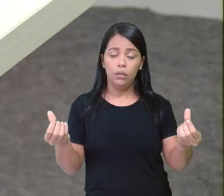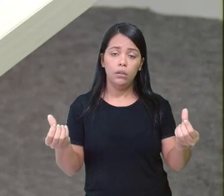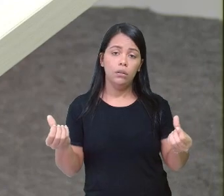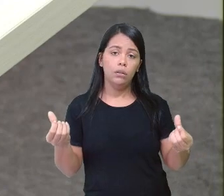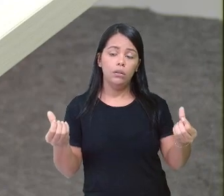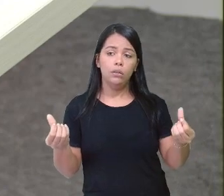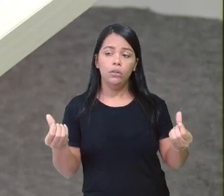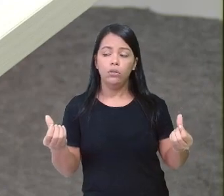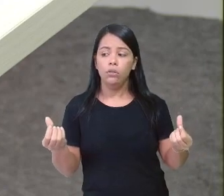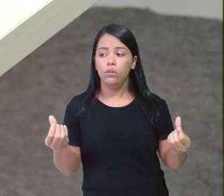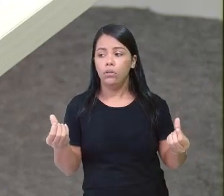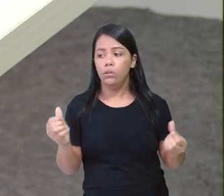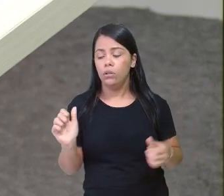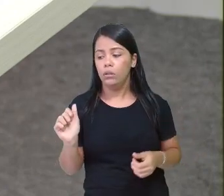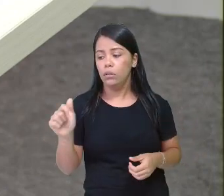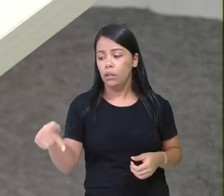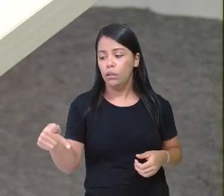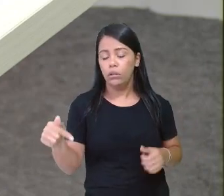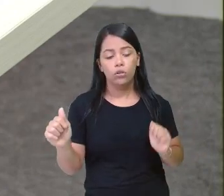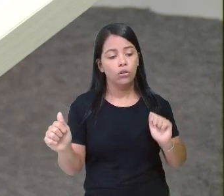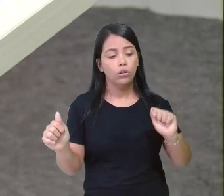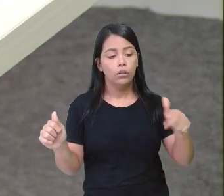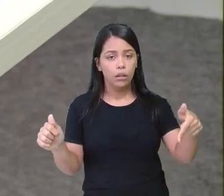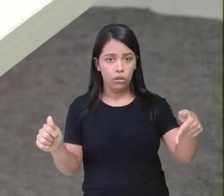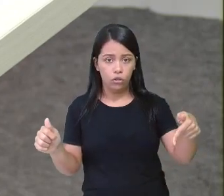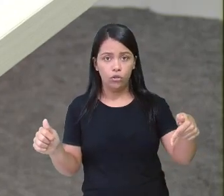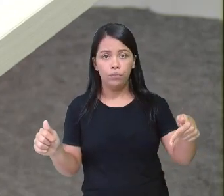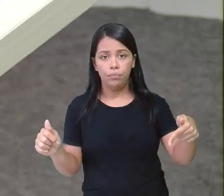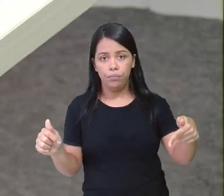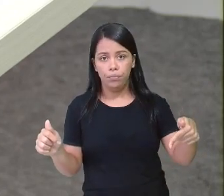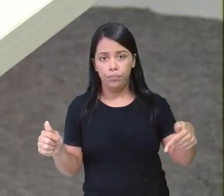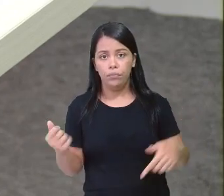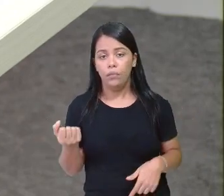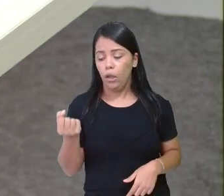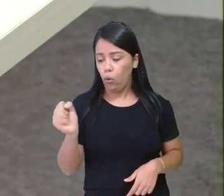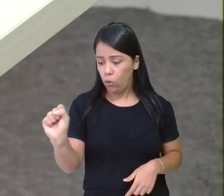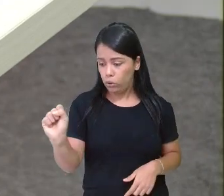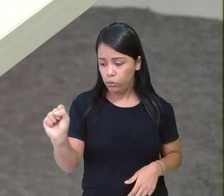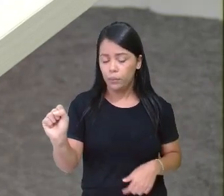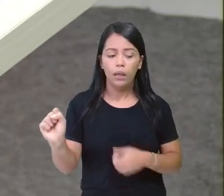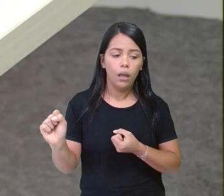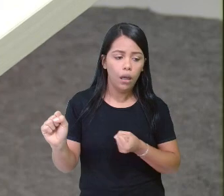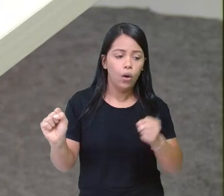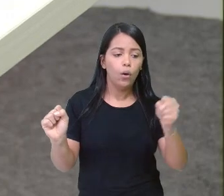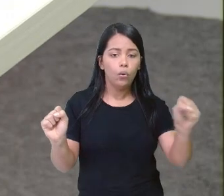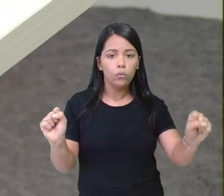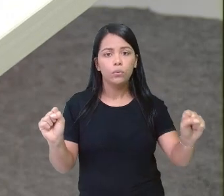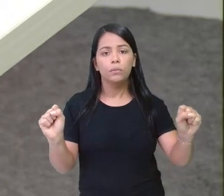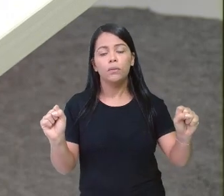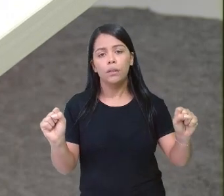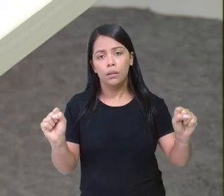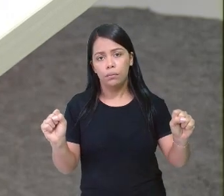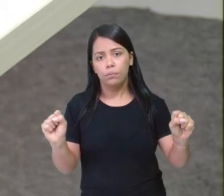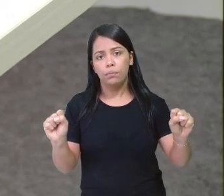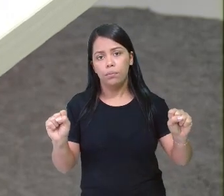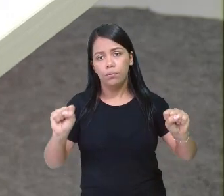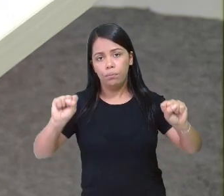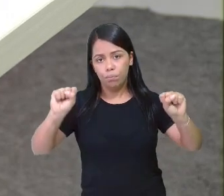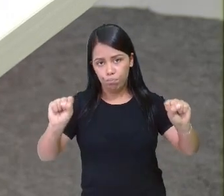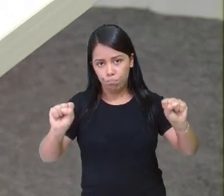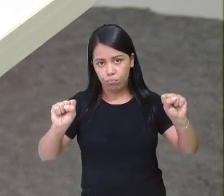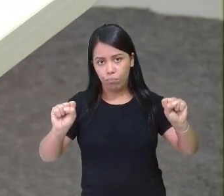seis para cá. Sete para cá, sete para cá, oito para cá, oito para cá.